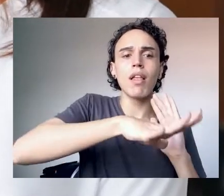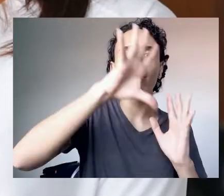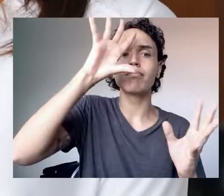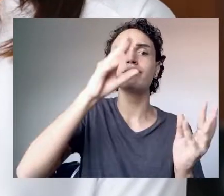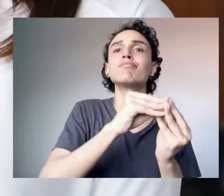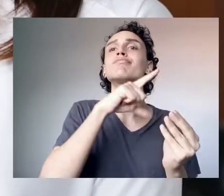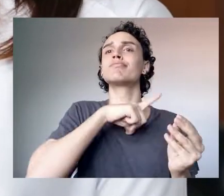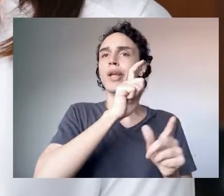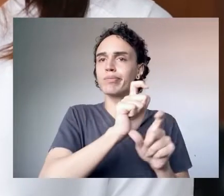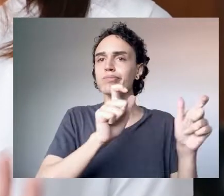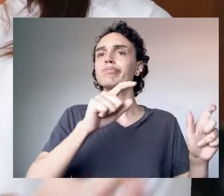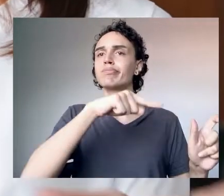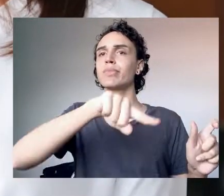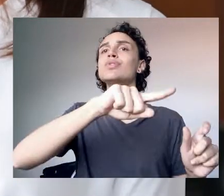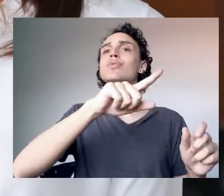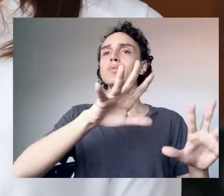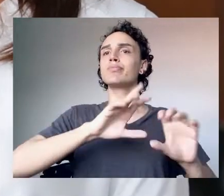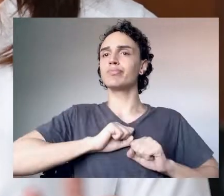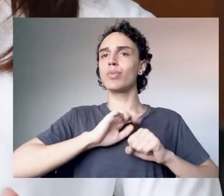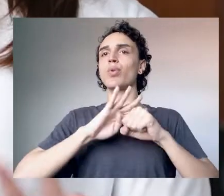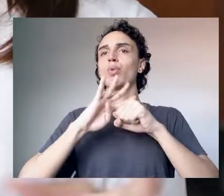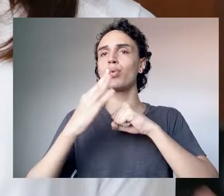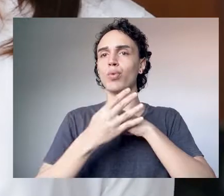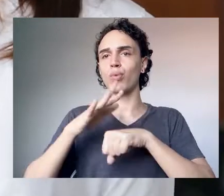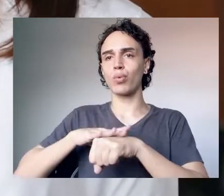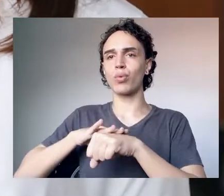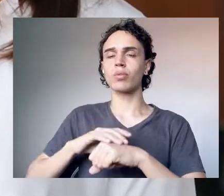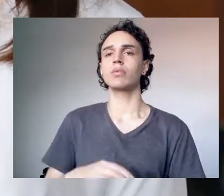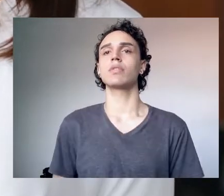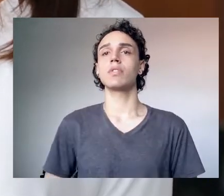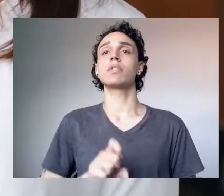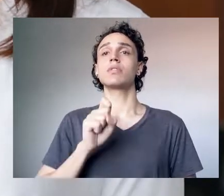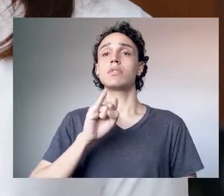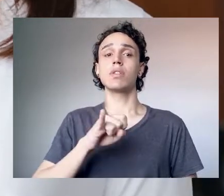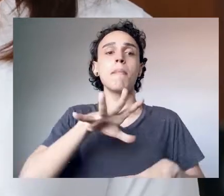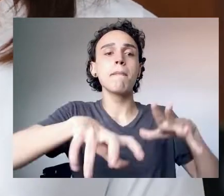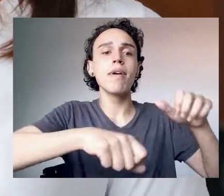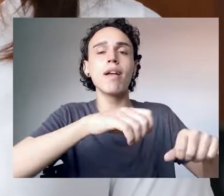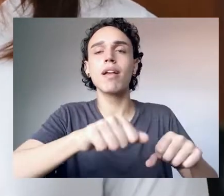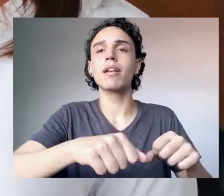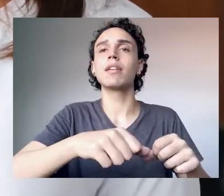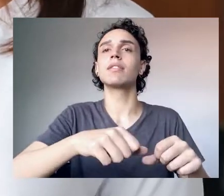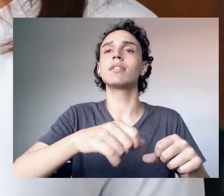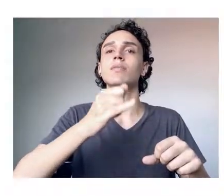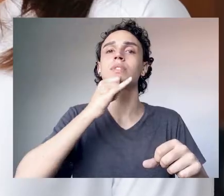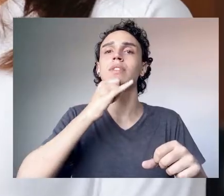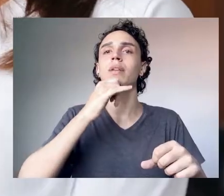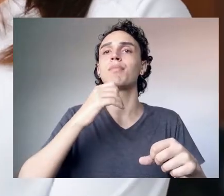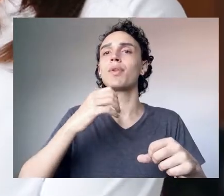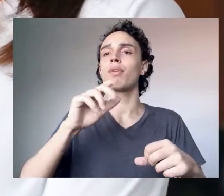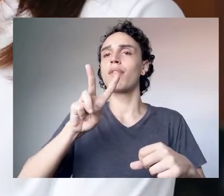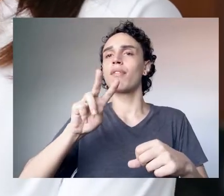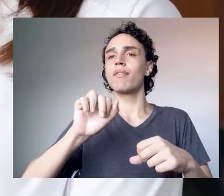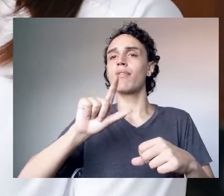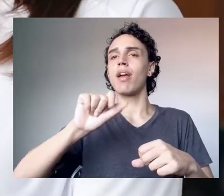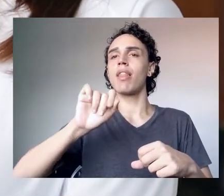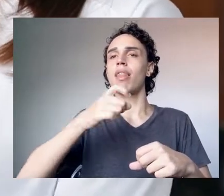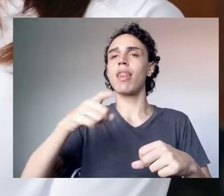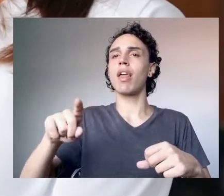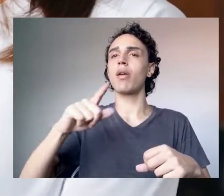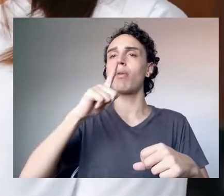amostra de esgoto que vem de uma determinada região, ali existem pessoas acometidas pela doença. Se a gente coletasse